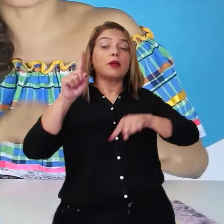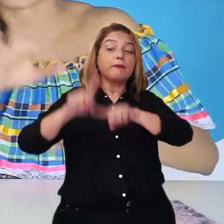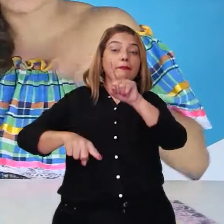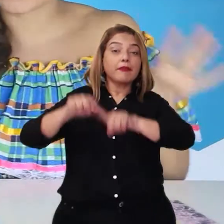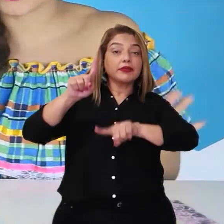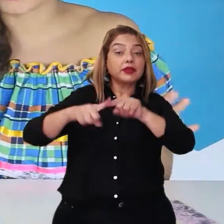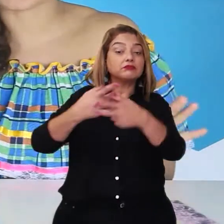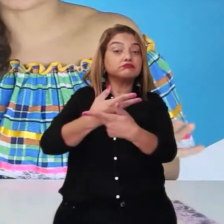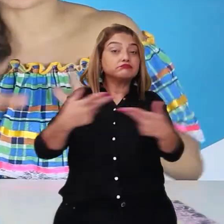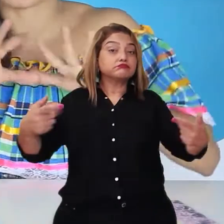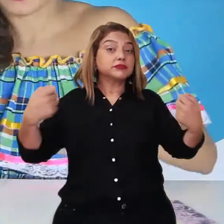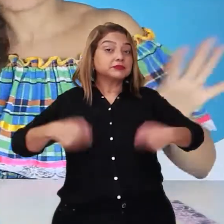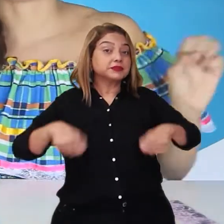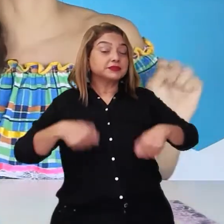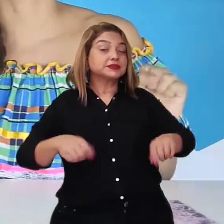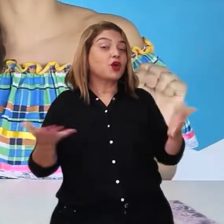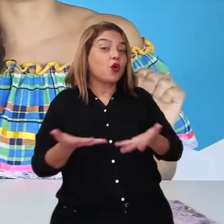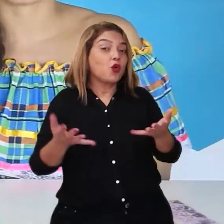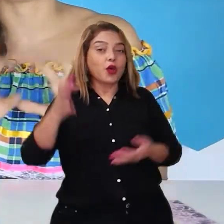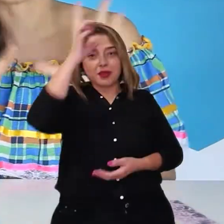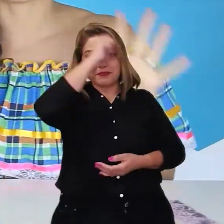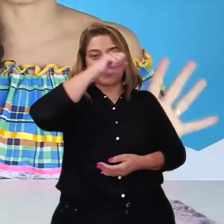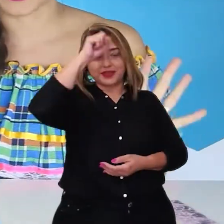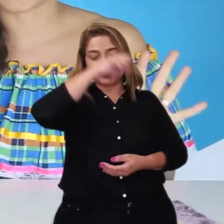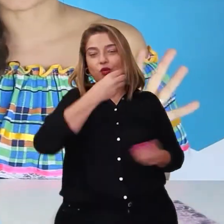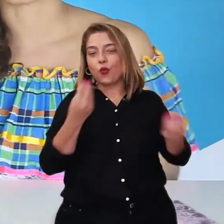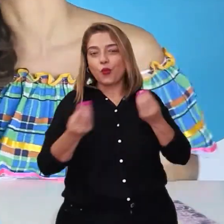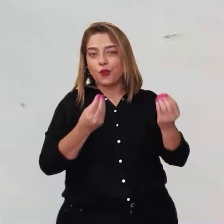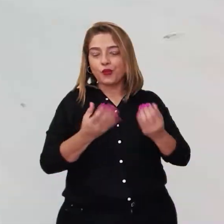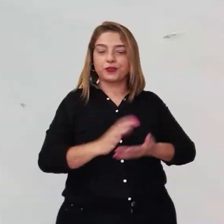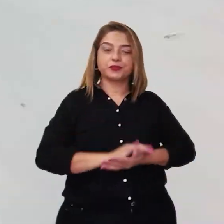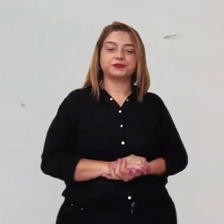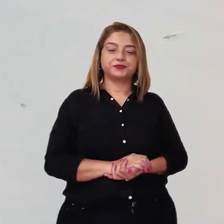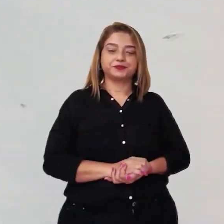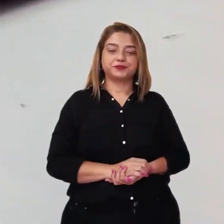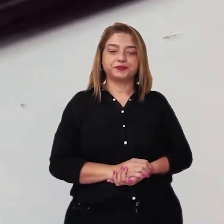material, os ingredientes que a gente precisa para fazer essa nova técnica.